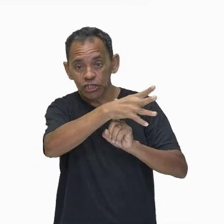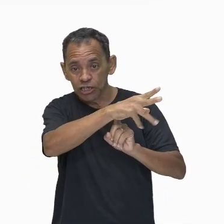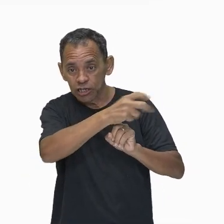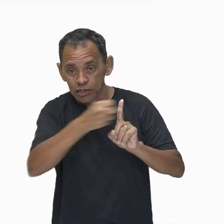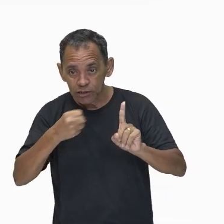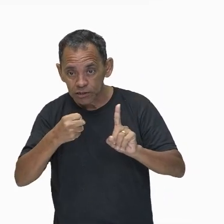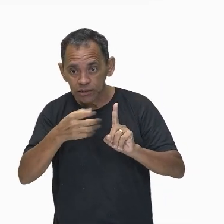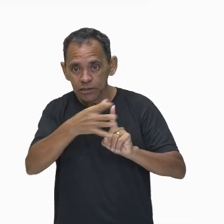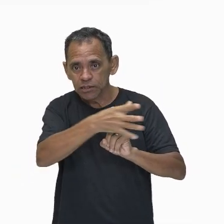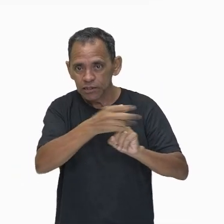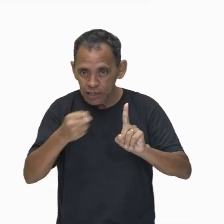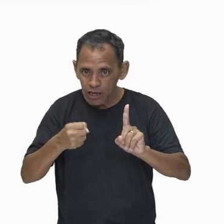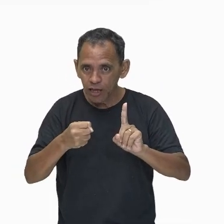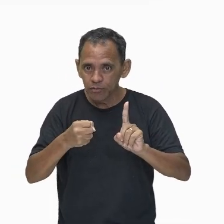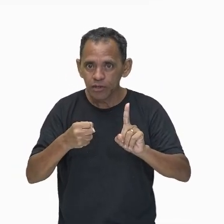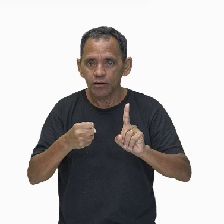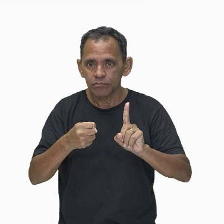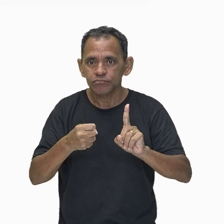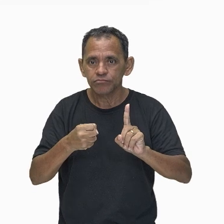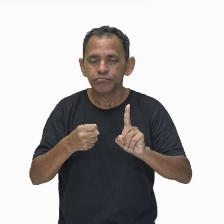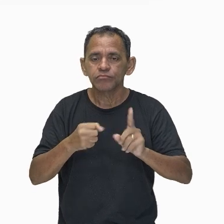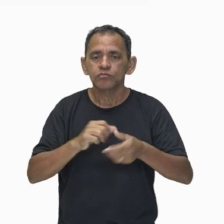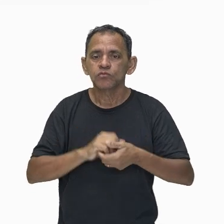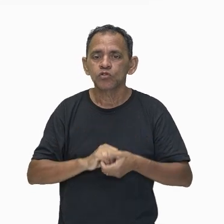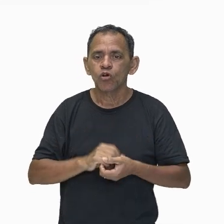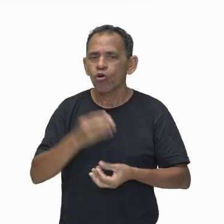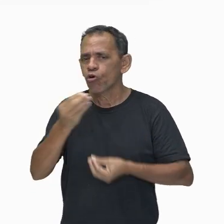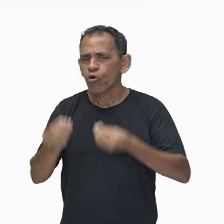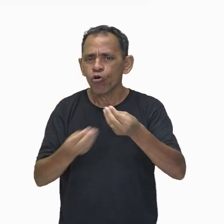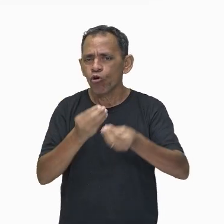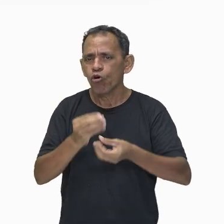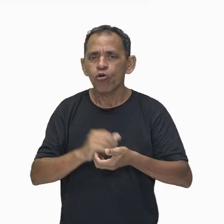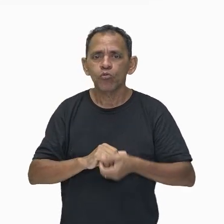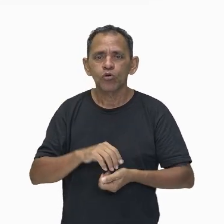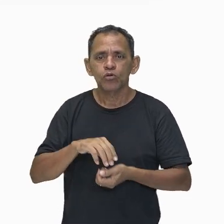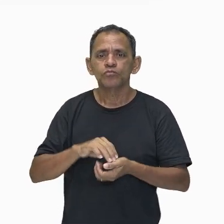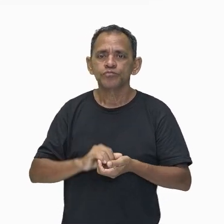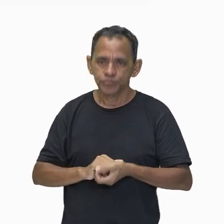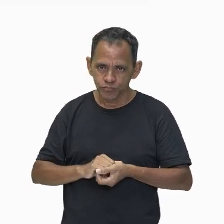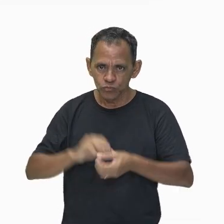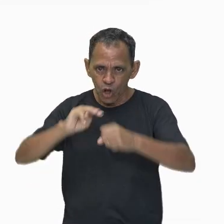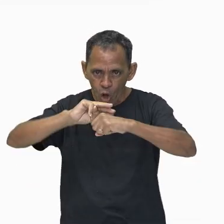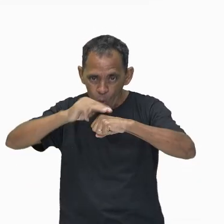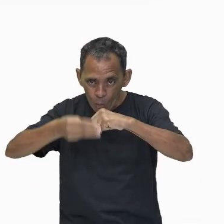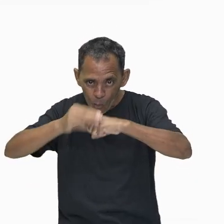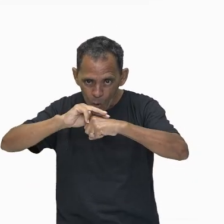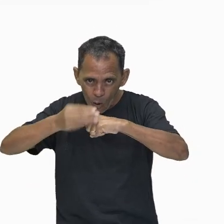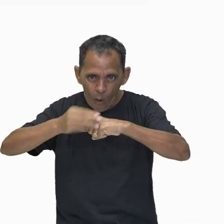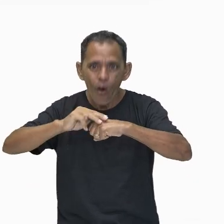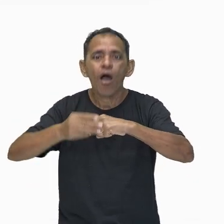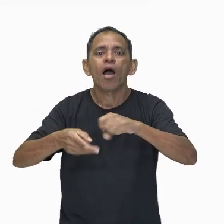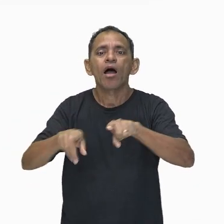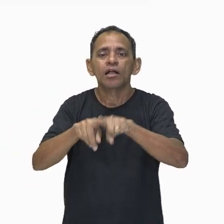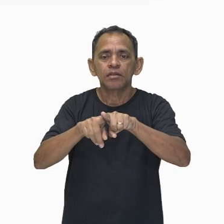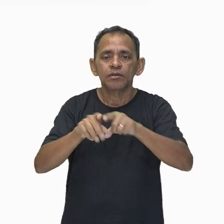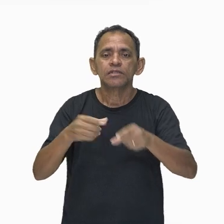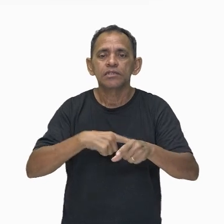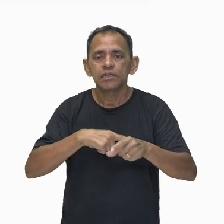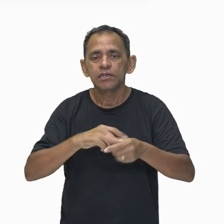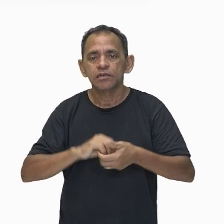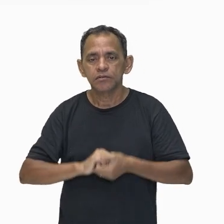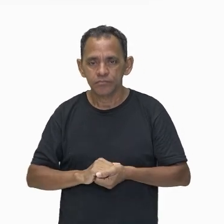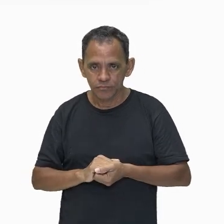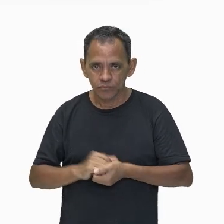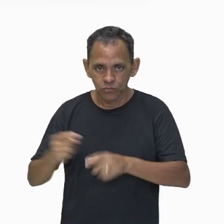átomos. O grau de agitação que essas moléculas possuem em um determinado corpo é responsável pela essa energia